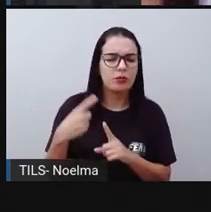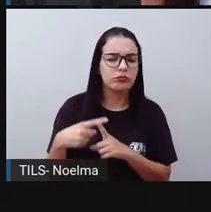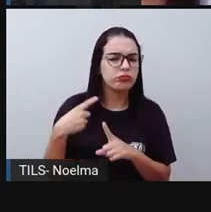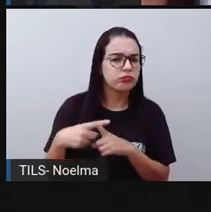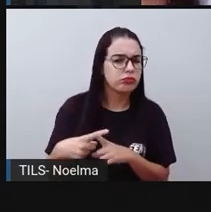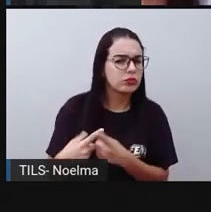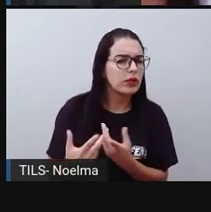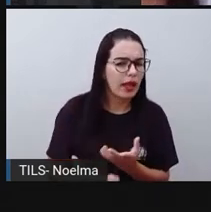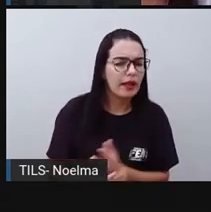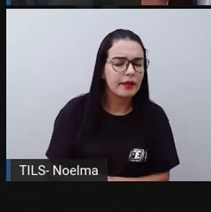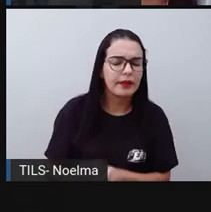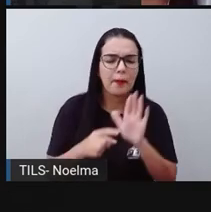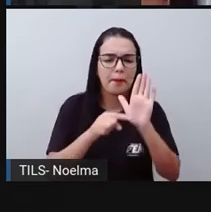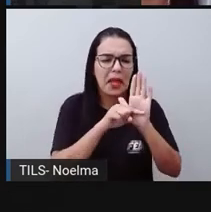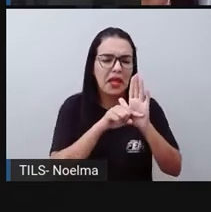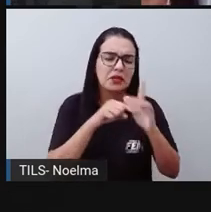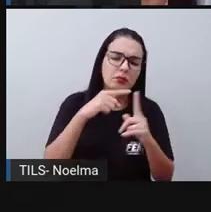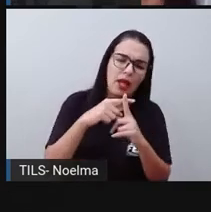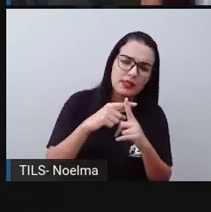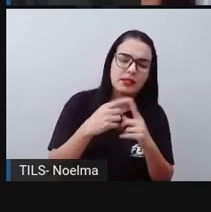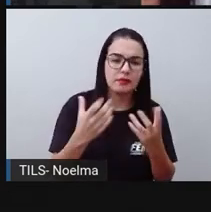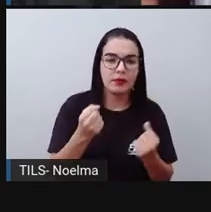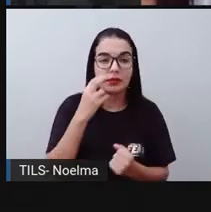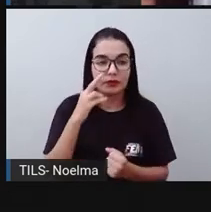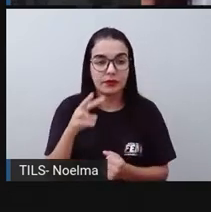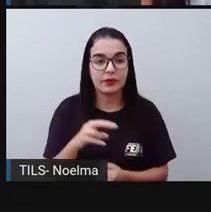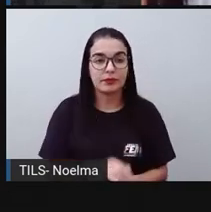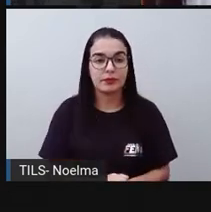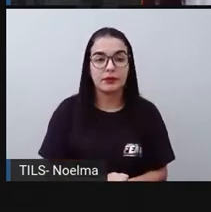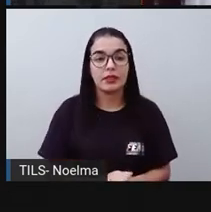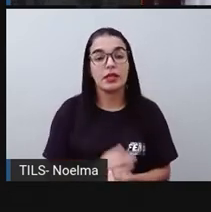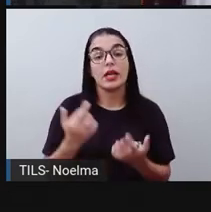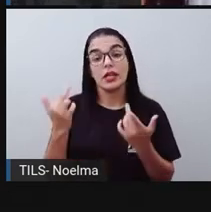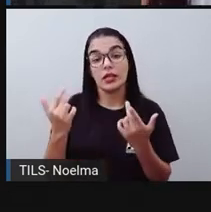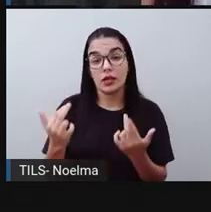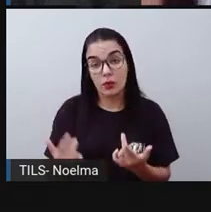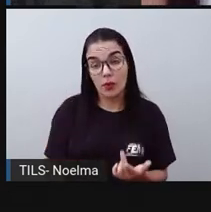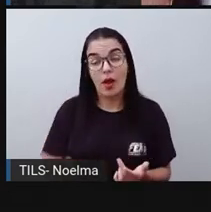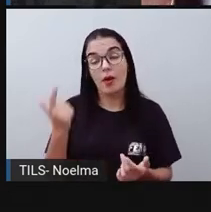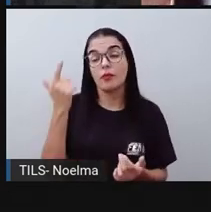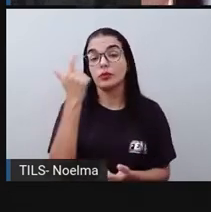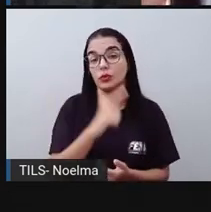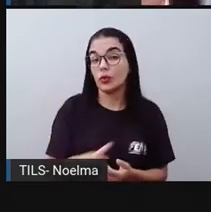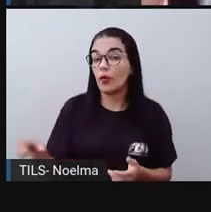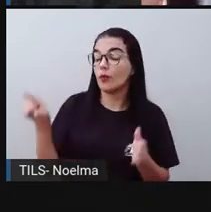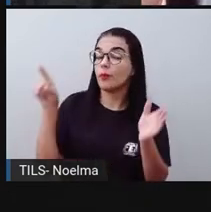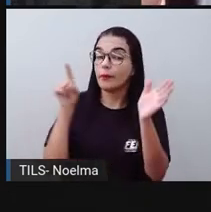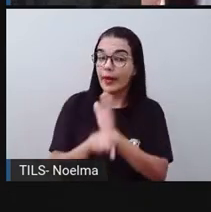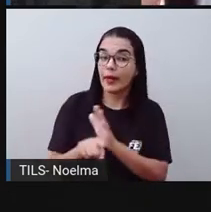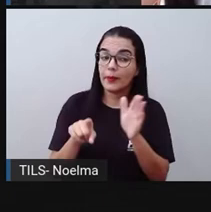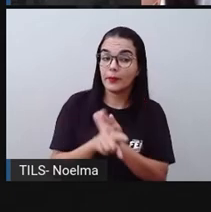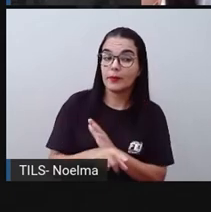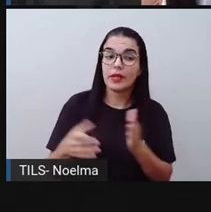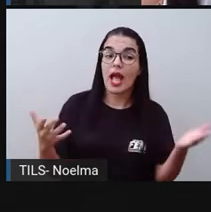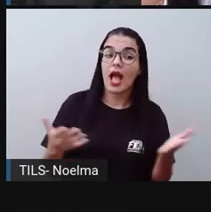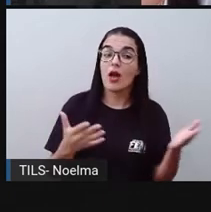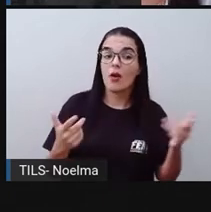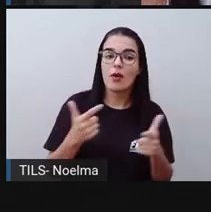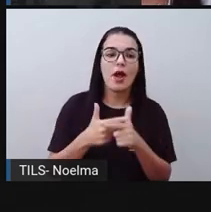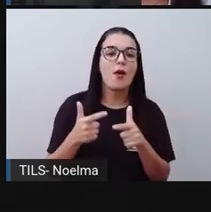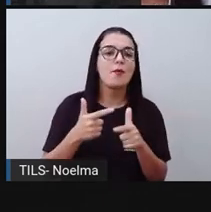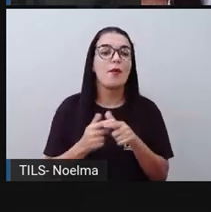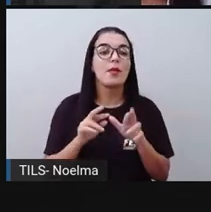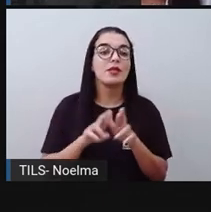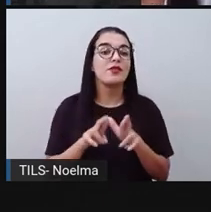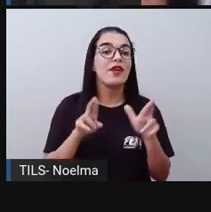operação? Por quê? Aí a Pró coloca as mesmas perguntas para observar. E agora, numa situação problema